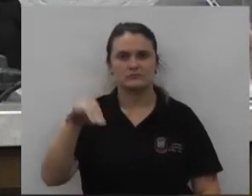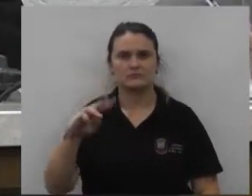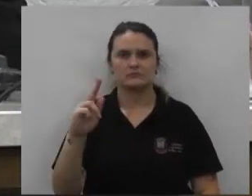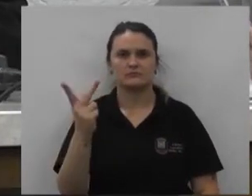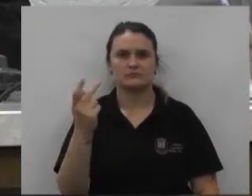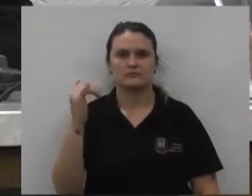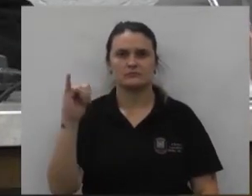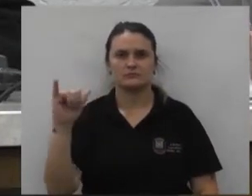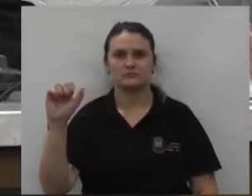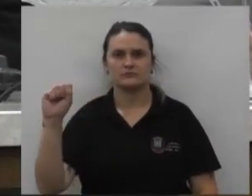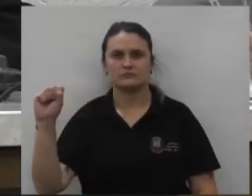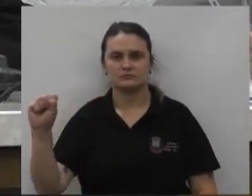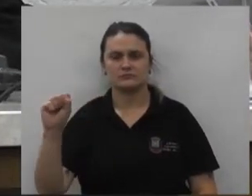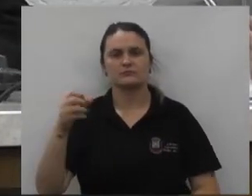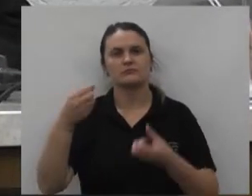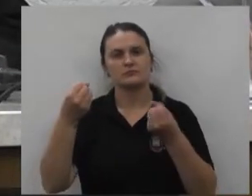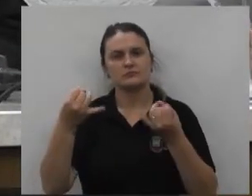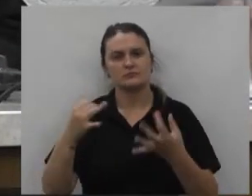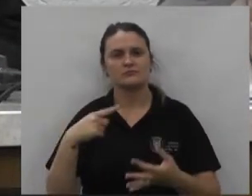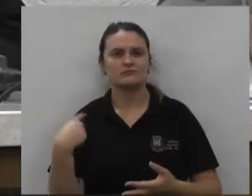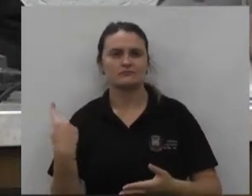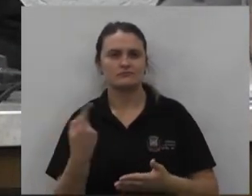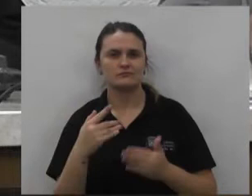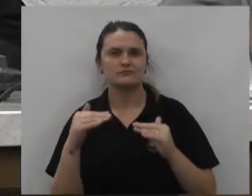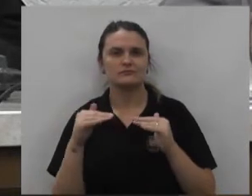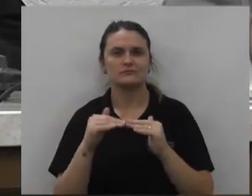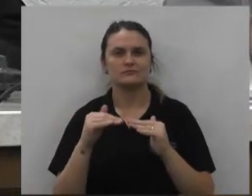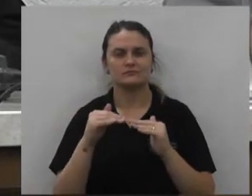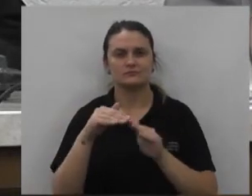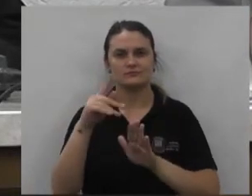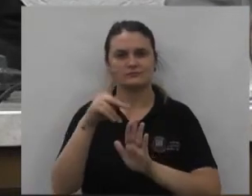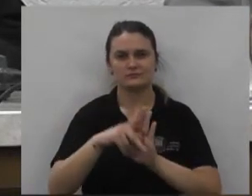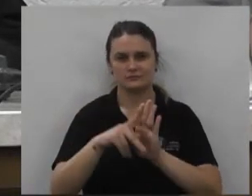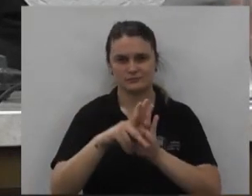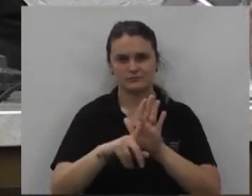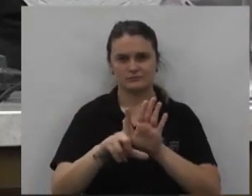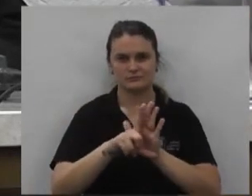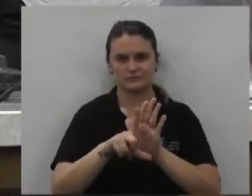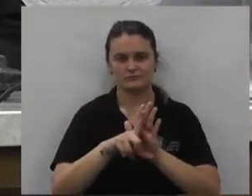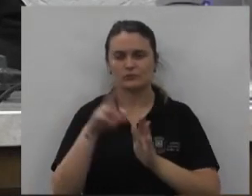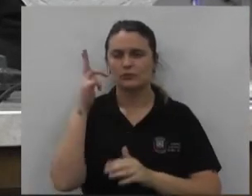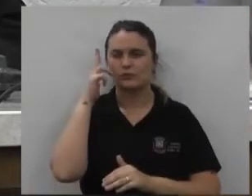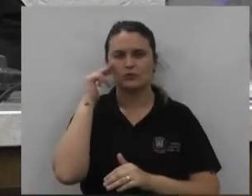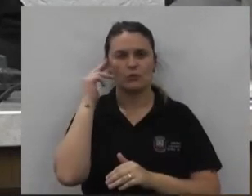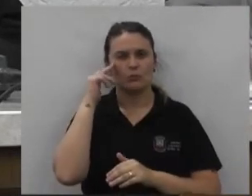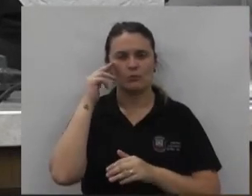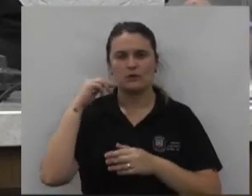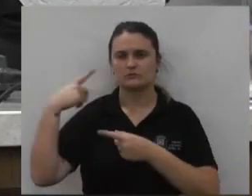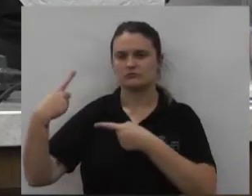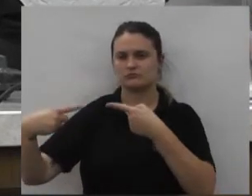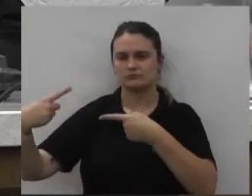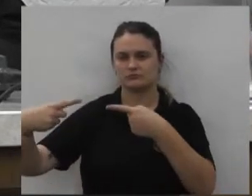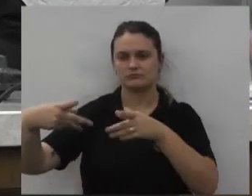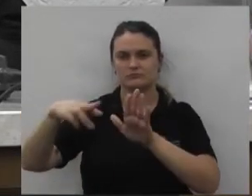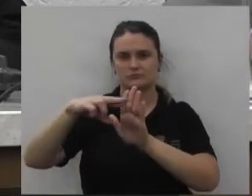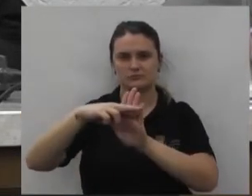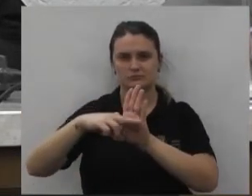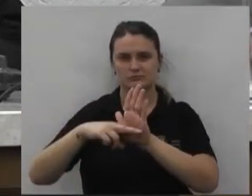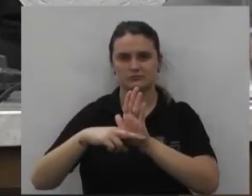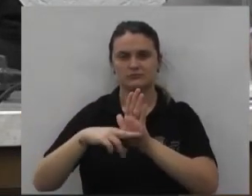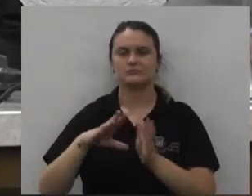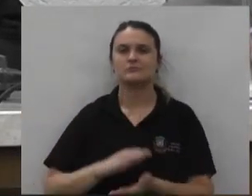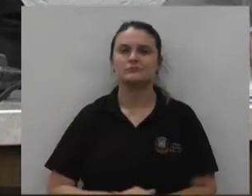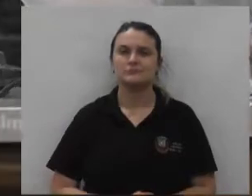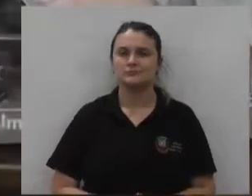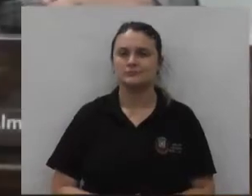FMHIS fundamentação somos de parecer favorável ao projeto em questão devendo mesmo seguir os trâmites do regimento